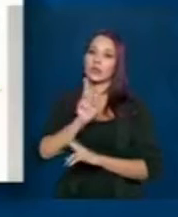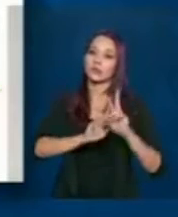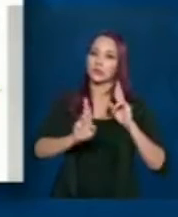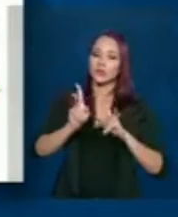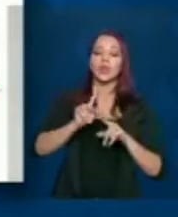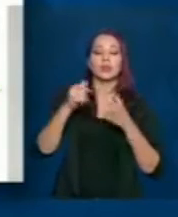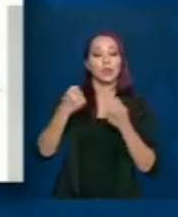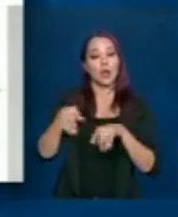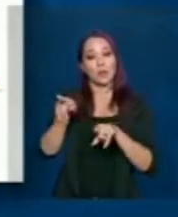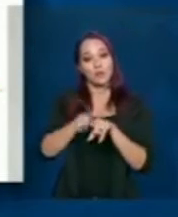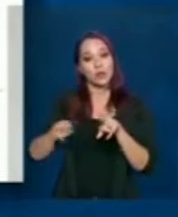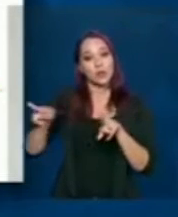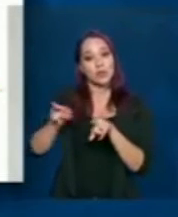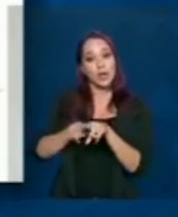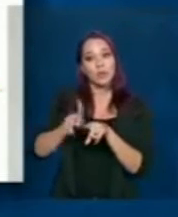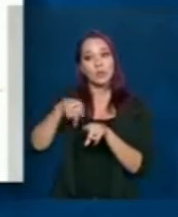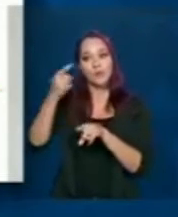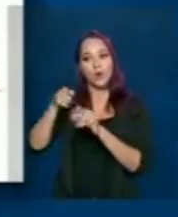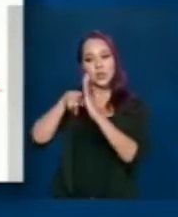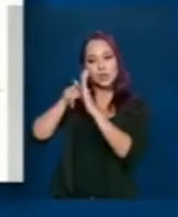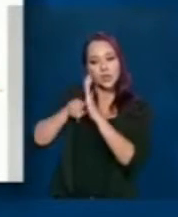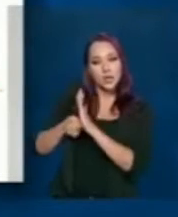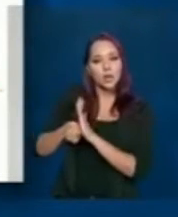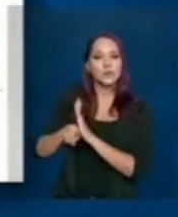pode ser atualizado à medida que os exames